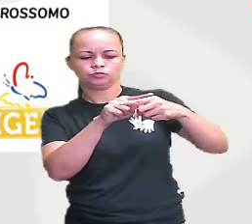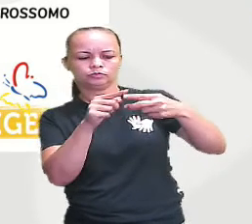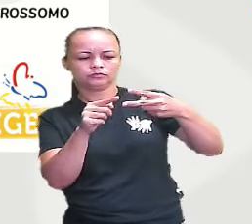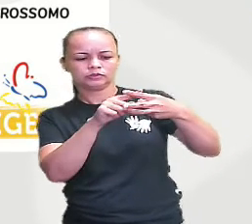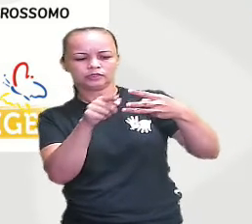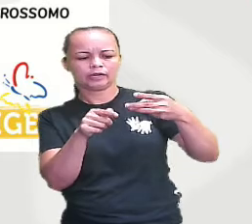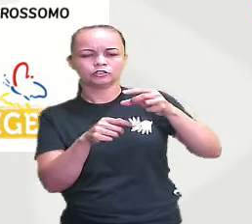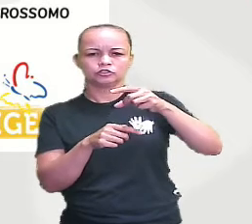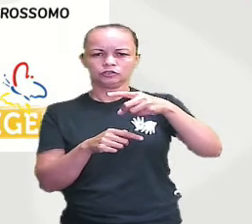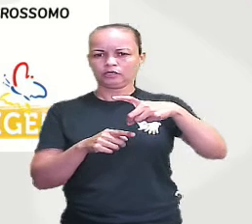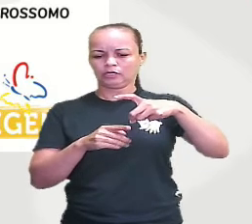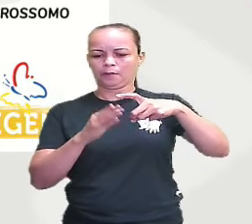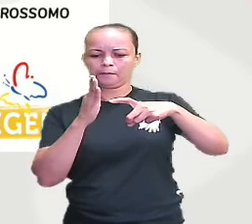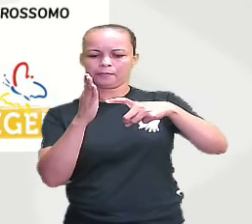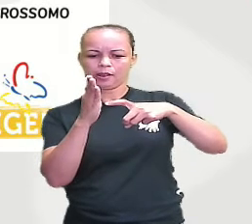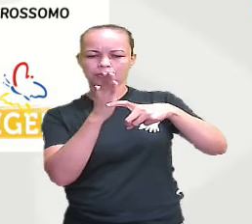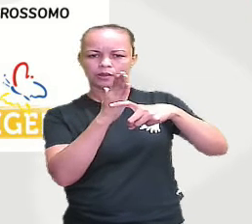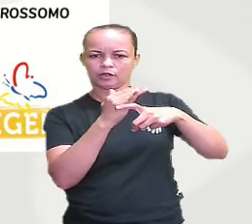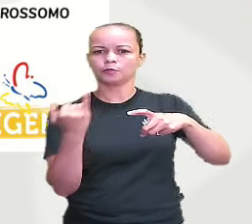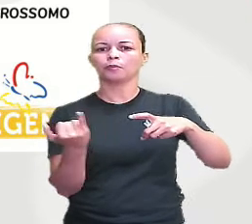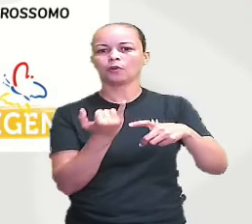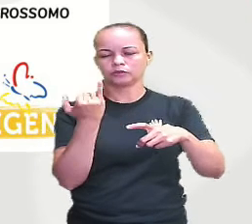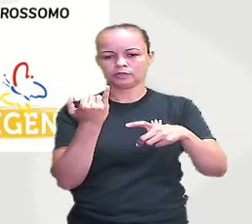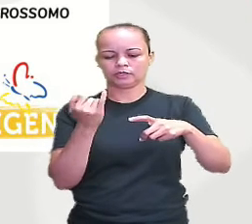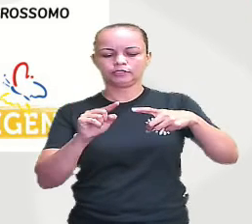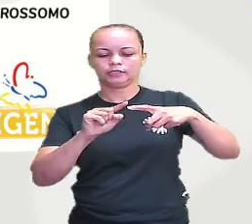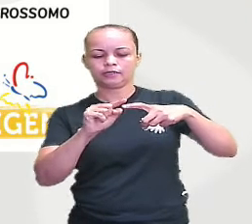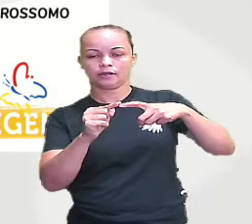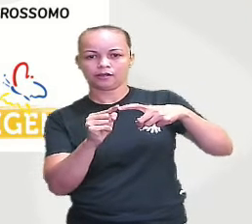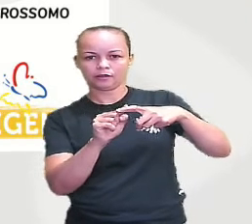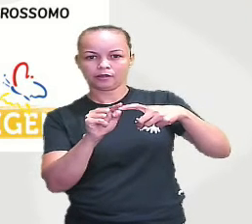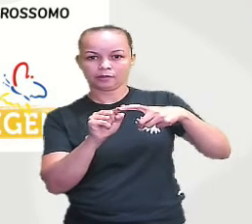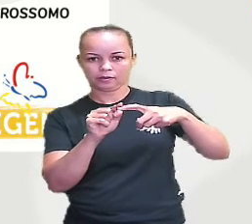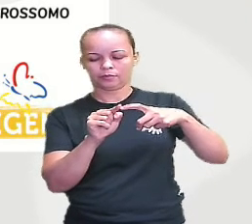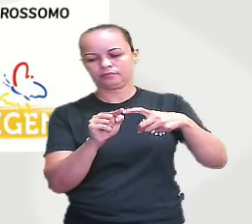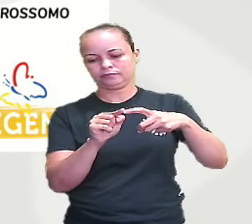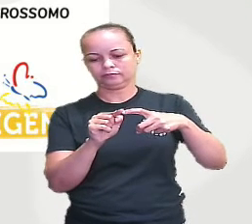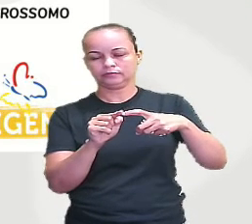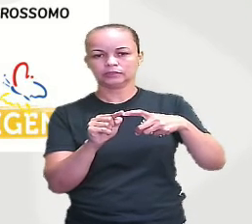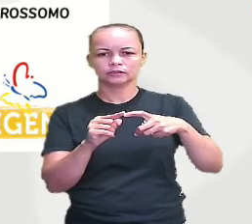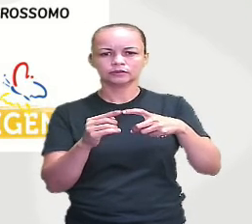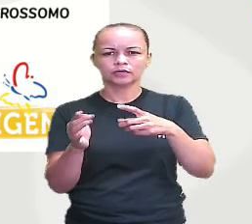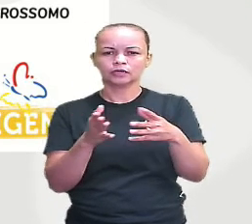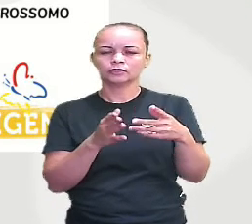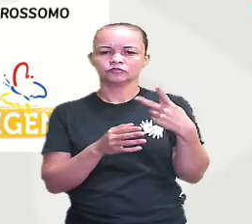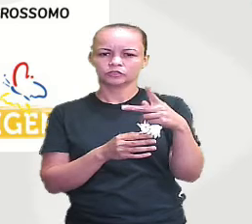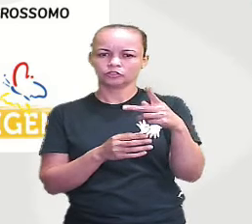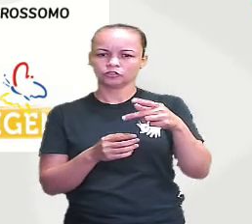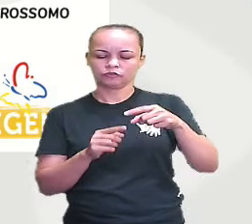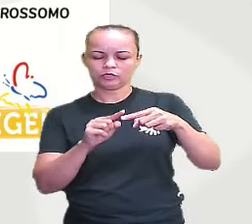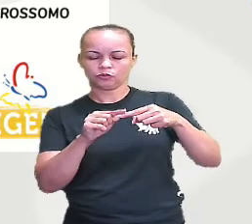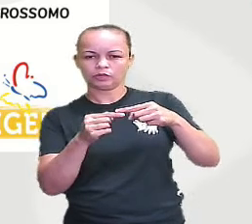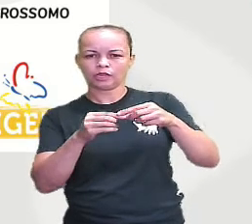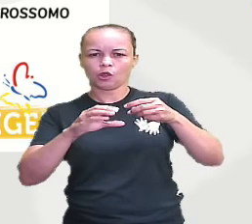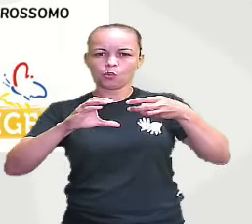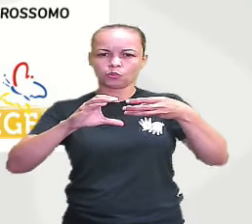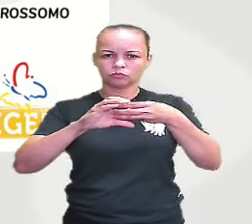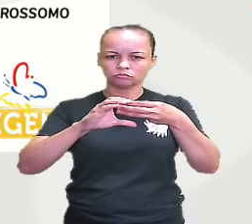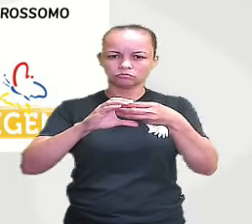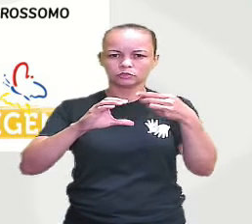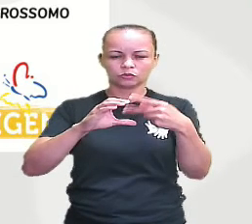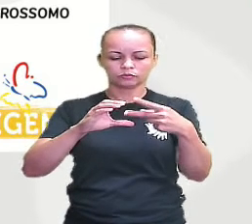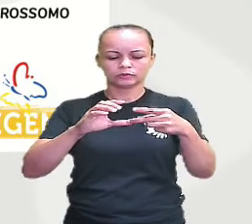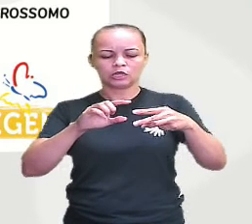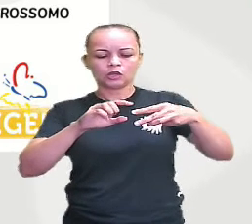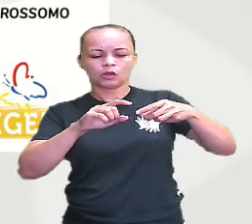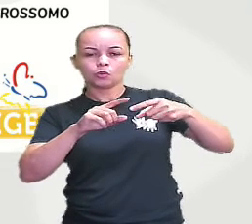partes que são importantes, que é a cabeça. A cabeça nela, você está vendo aí o núcleo, porque isso é uma célula, né? E nesse